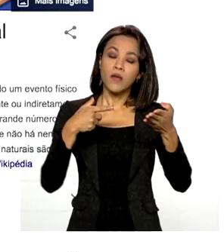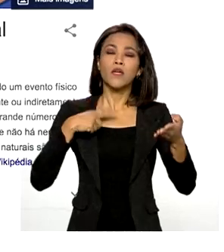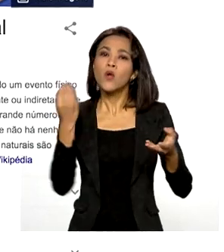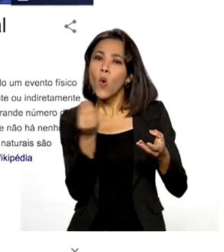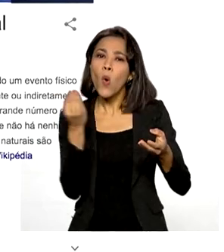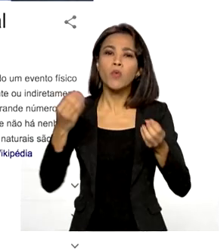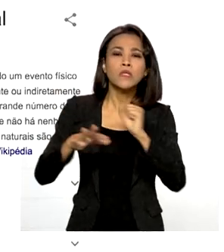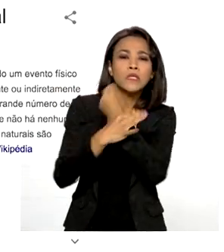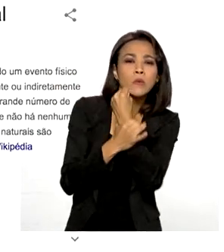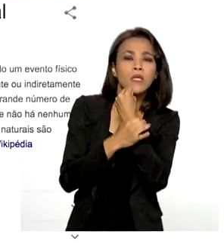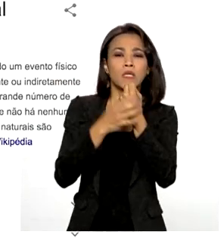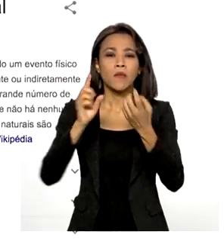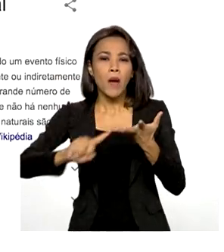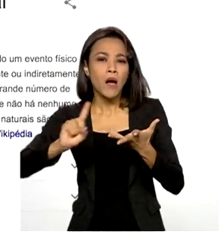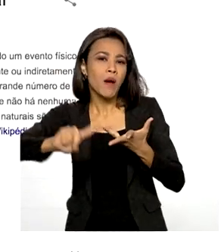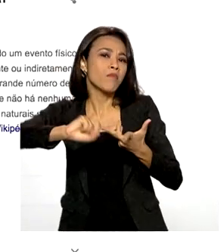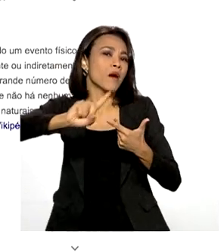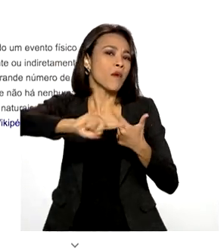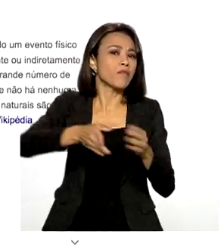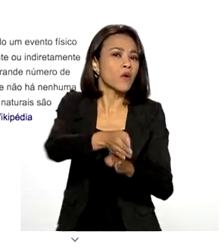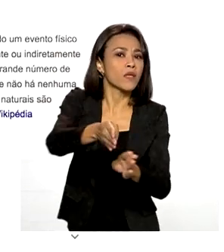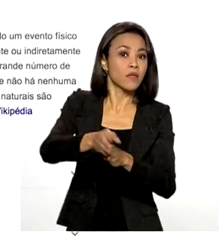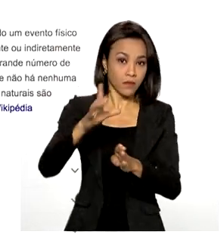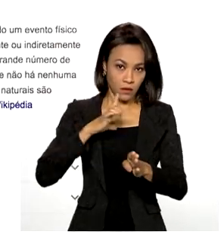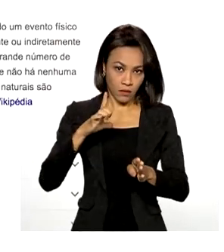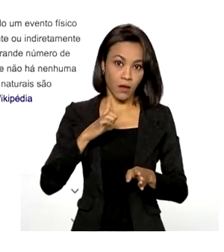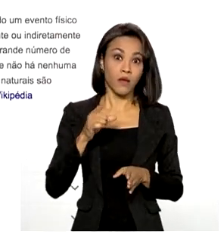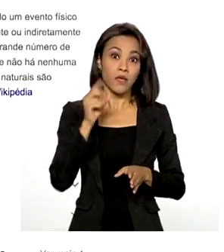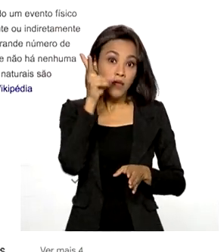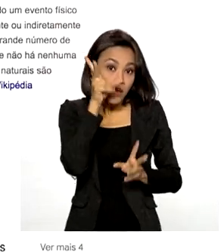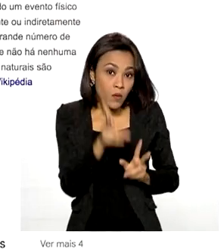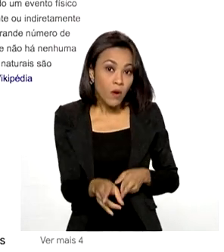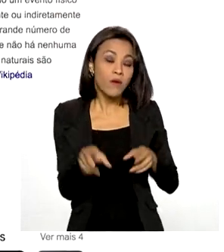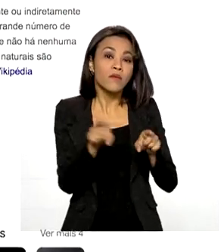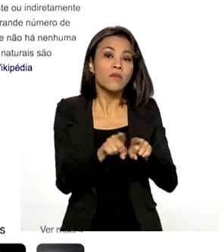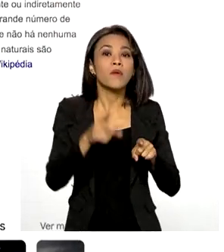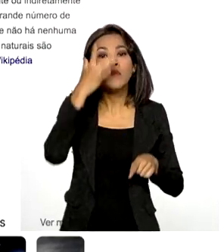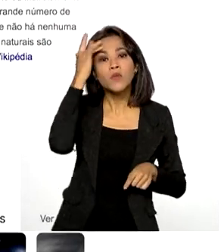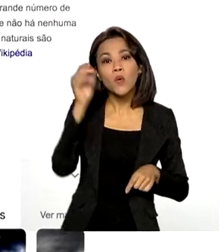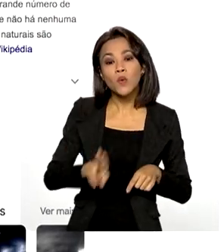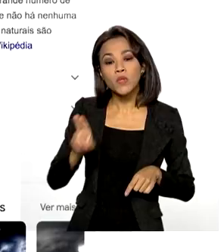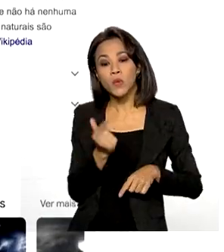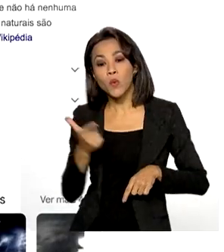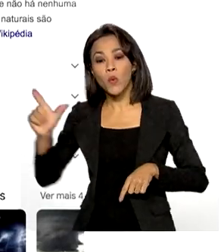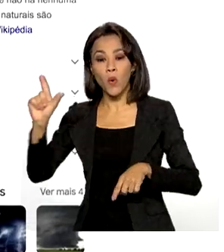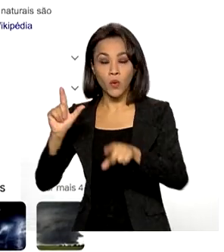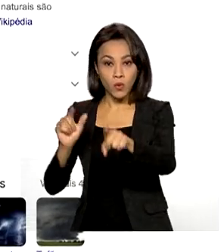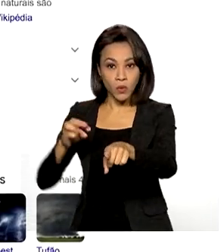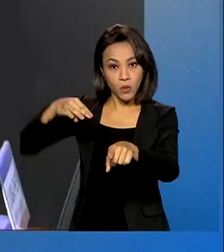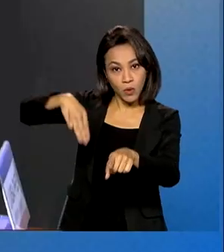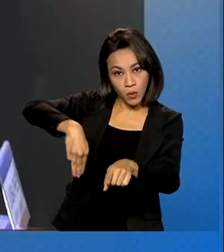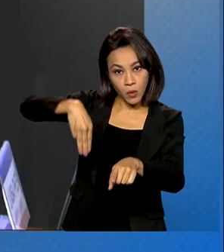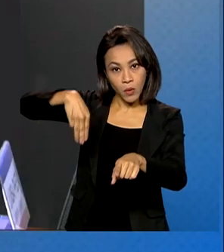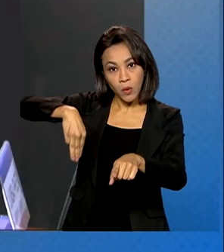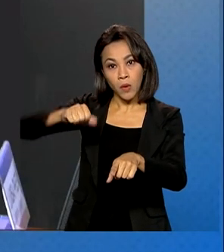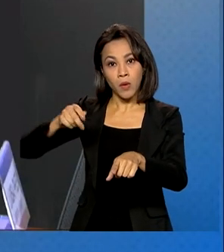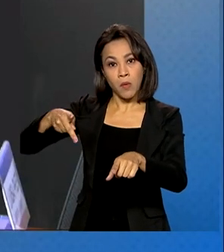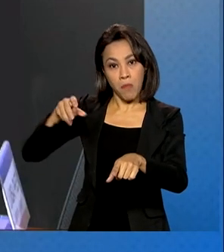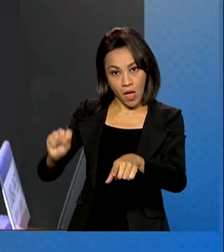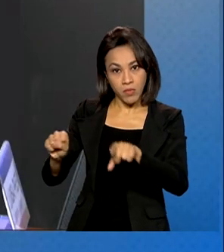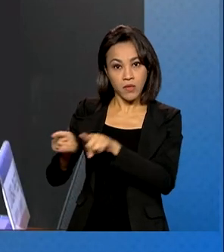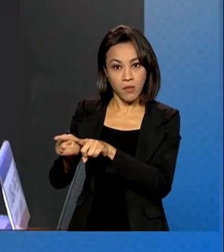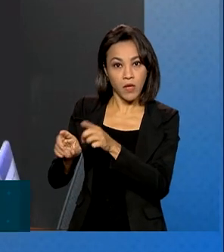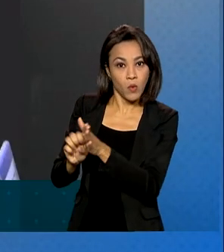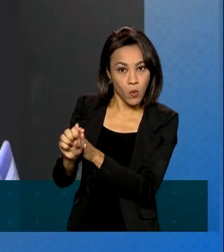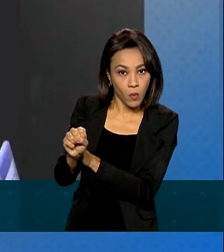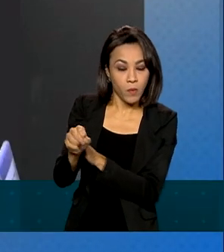de segurança necessárias. O mesmo ocorrerá quando o usuário utilizar o Google Maps em uma área de risco. Antes que o desastre aconteça, você